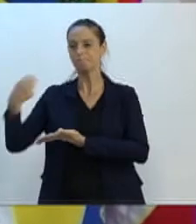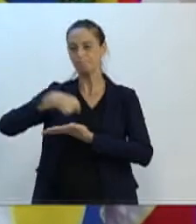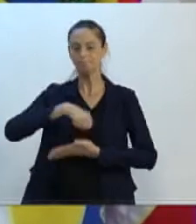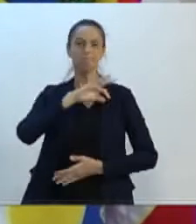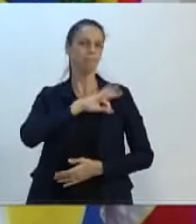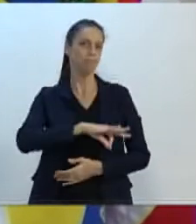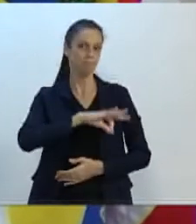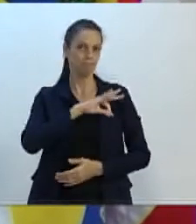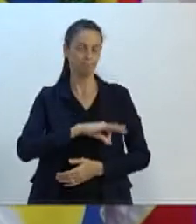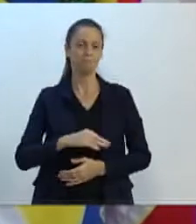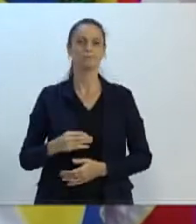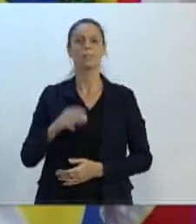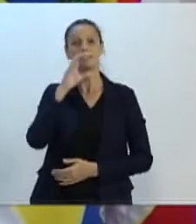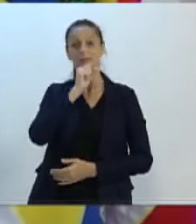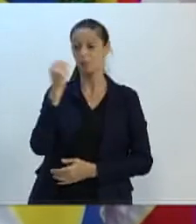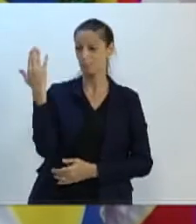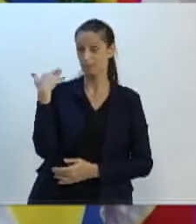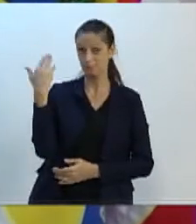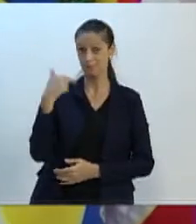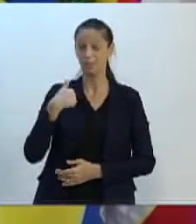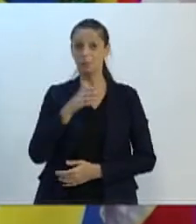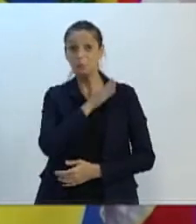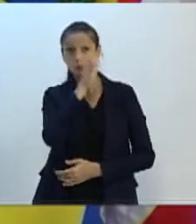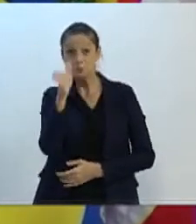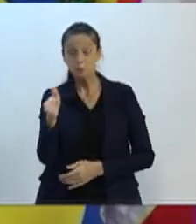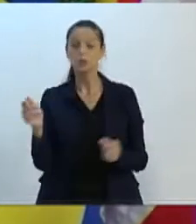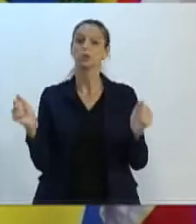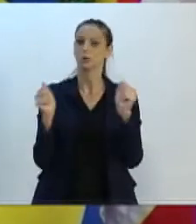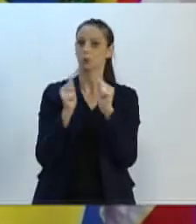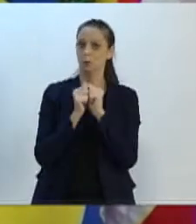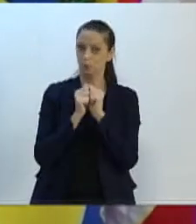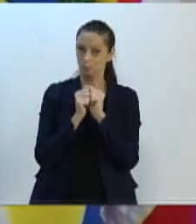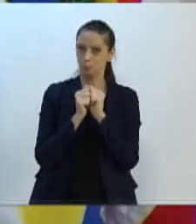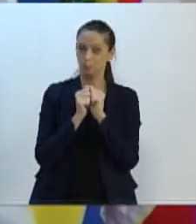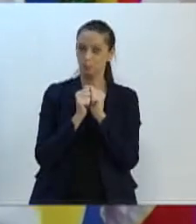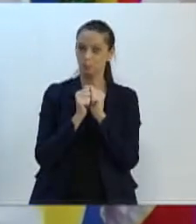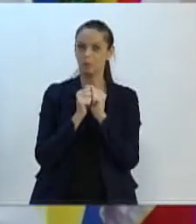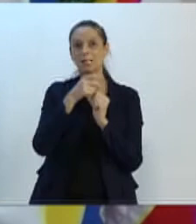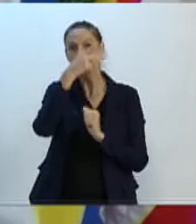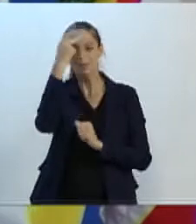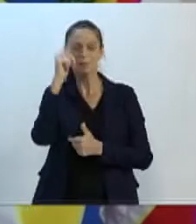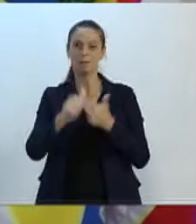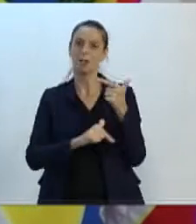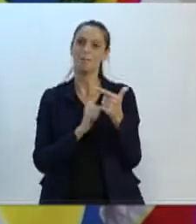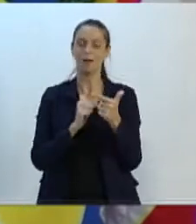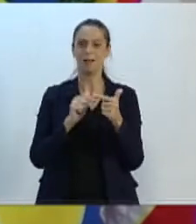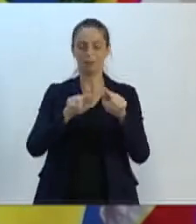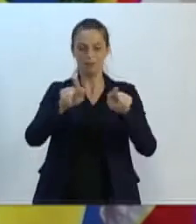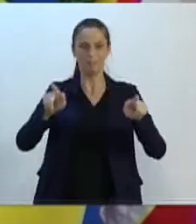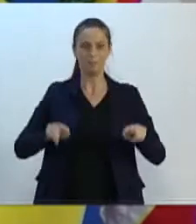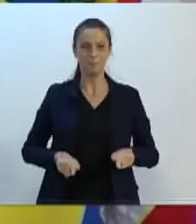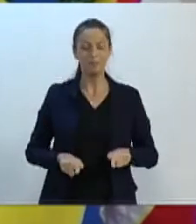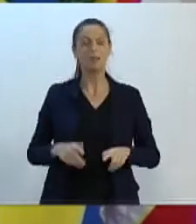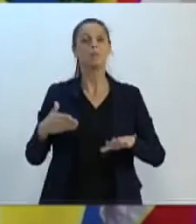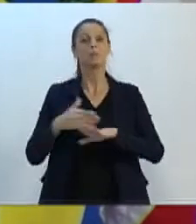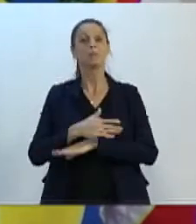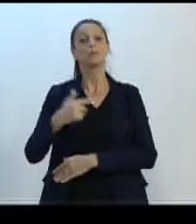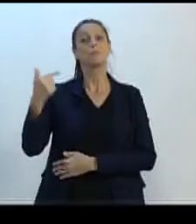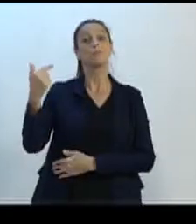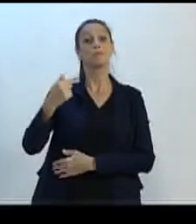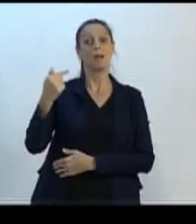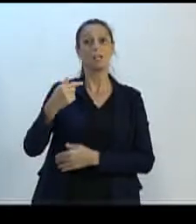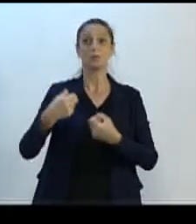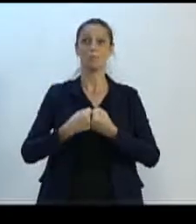Sábado, estivemos junto com o nosso gabinete, participando da sétima edição do